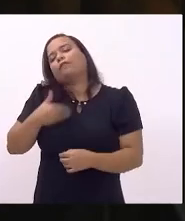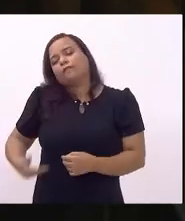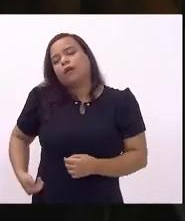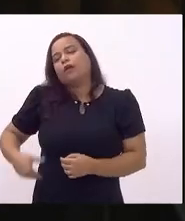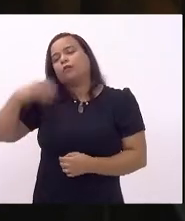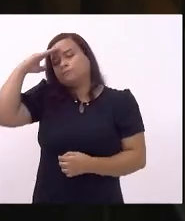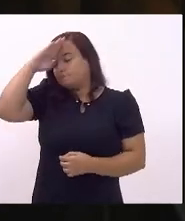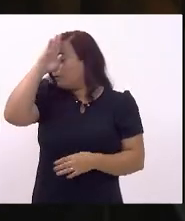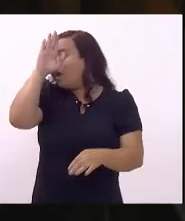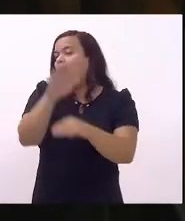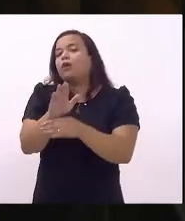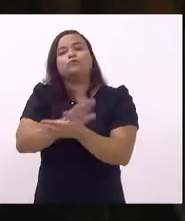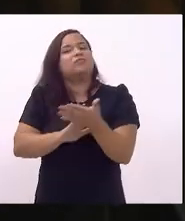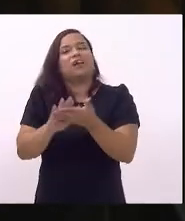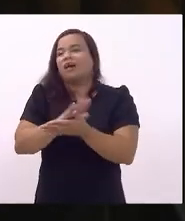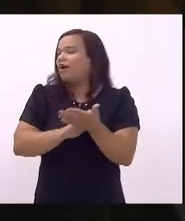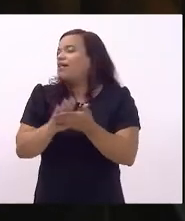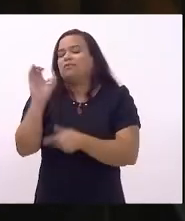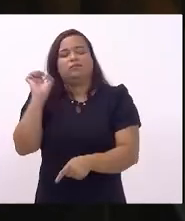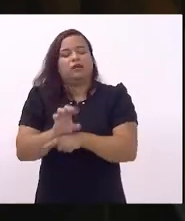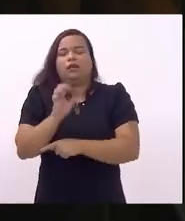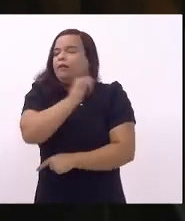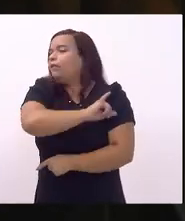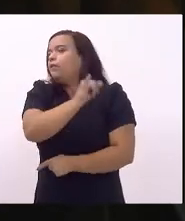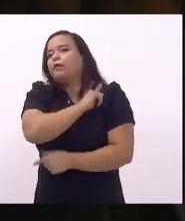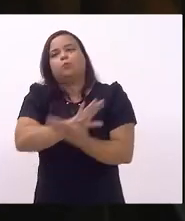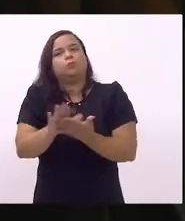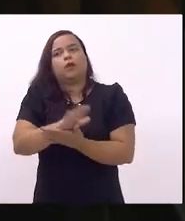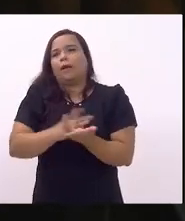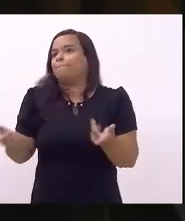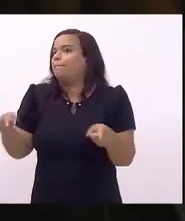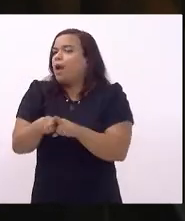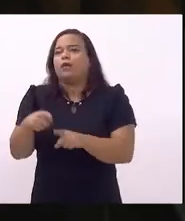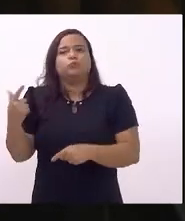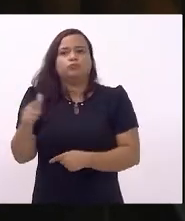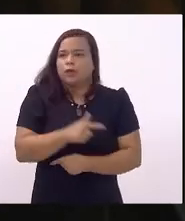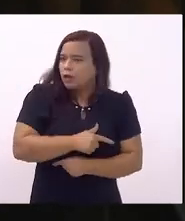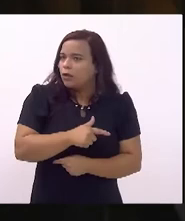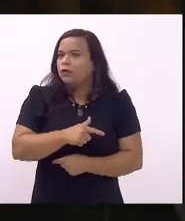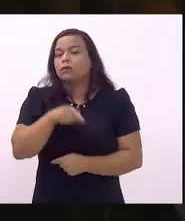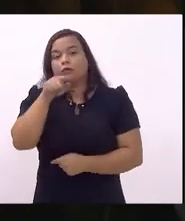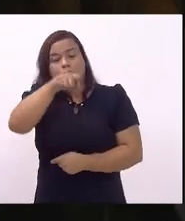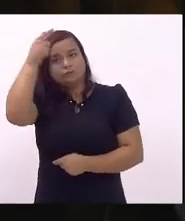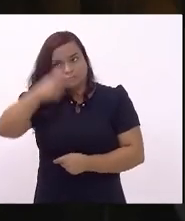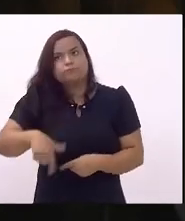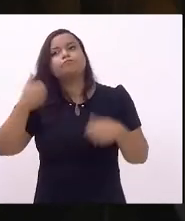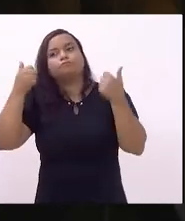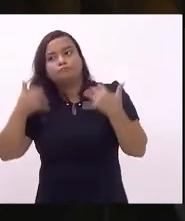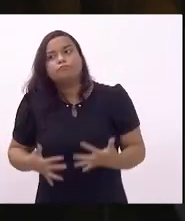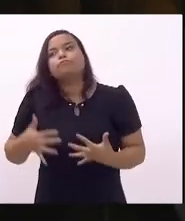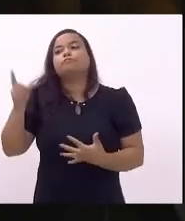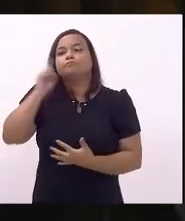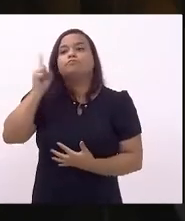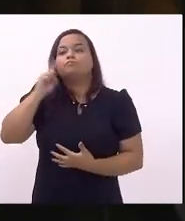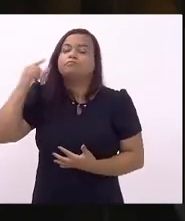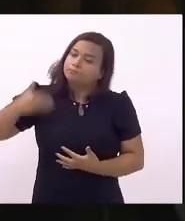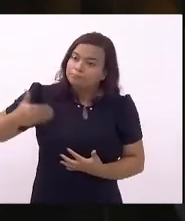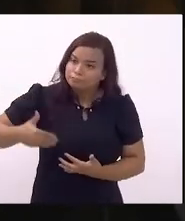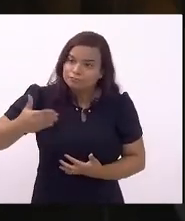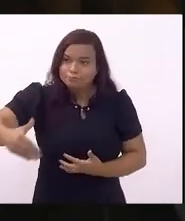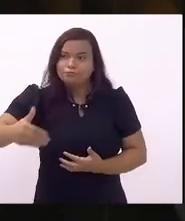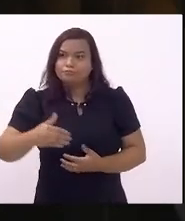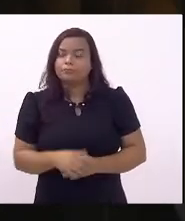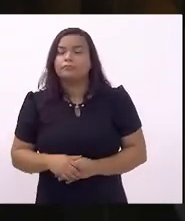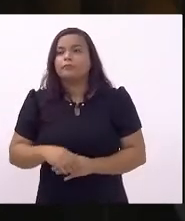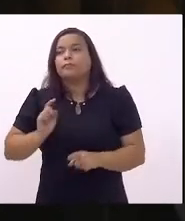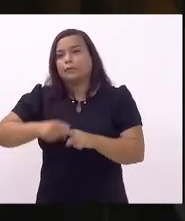ajuda o estado do Rio de Janeiro não é parceiro do estado do Rio de Janeiro isso tem que ser repetido diuturnamente para que as pessoas